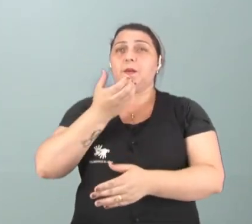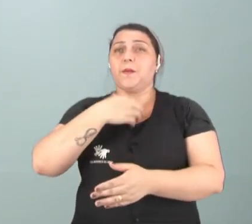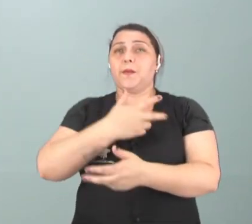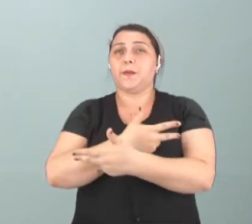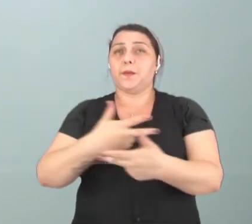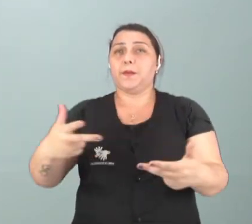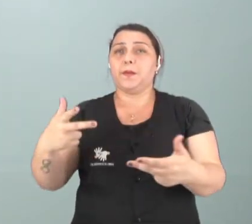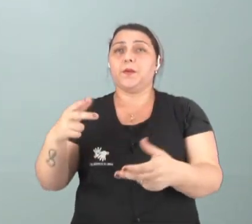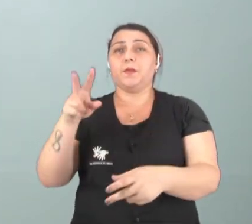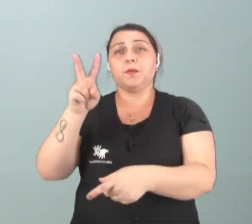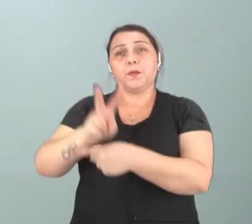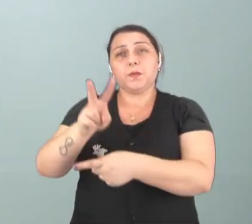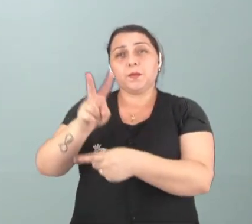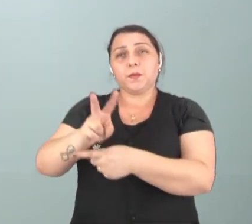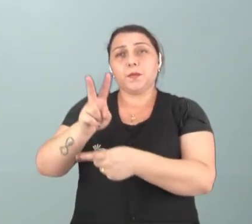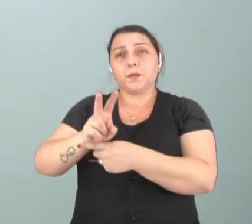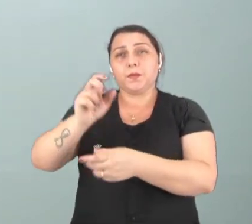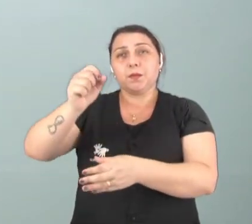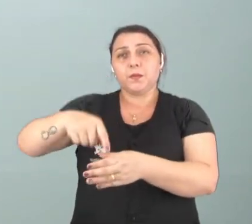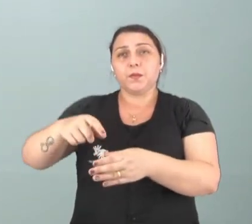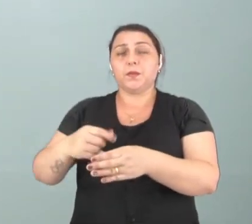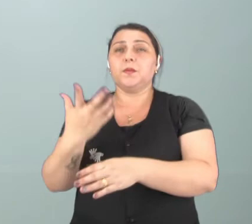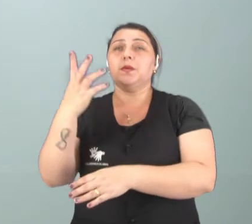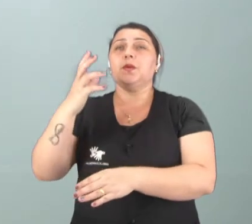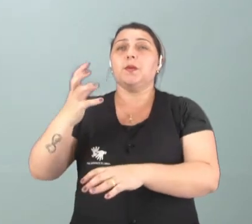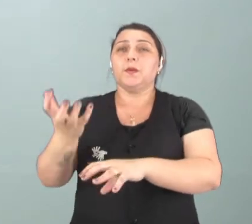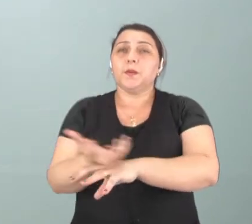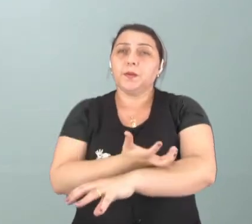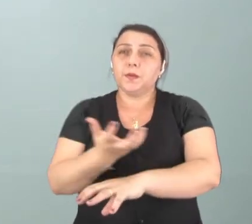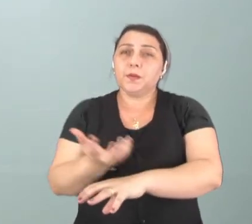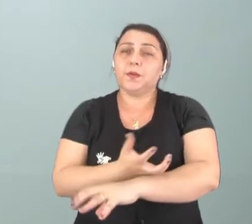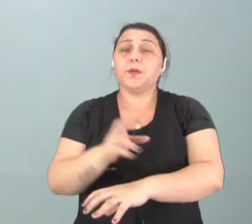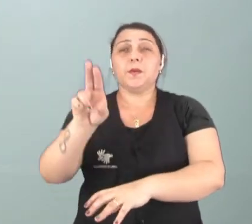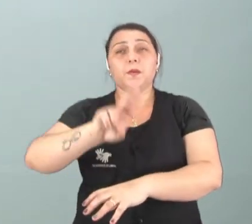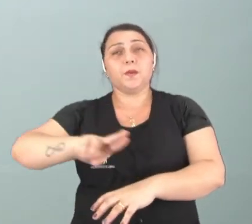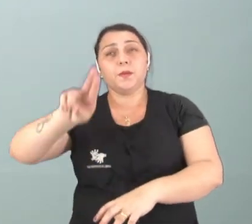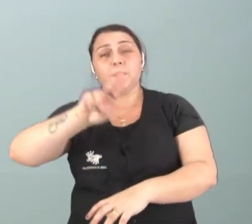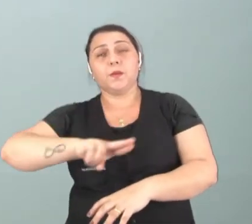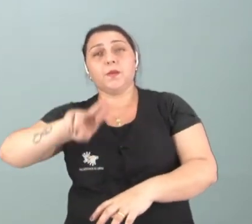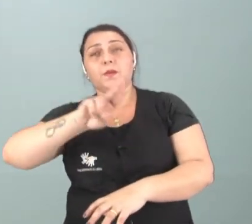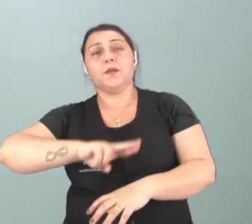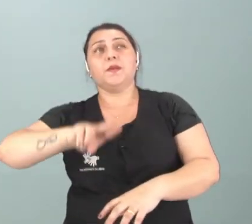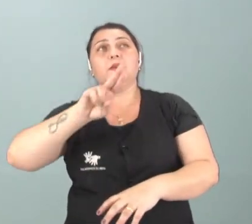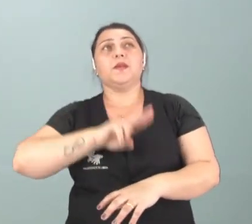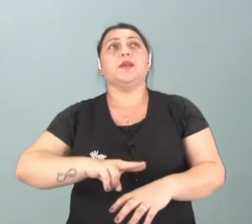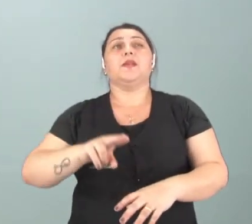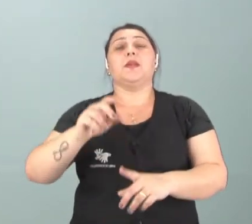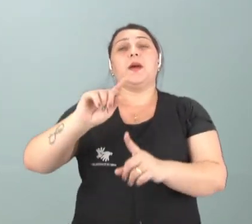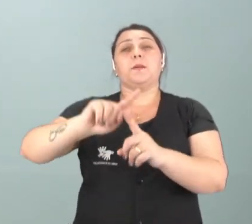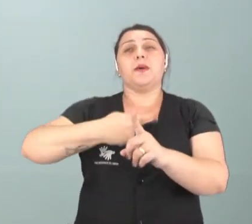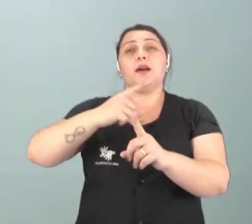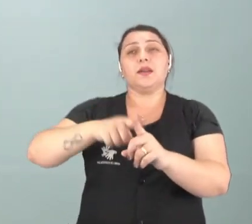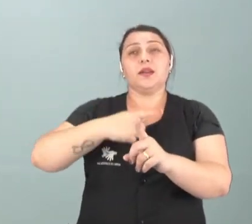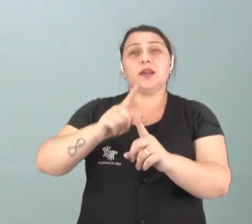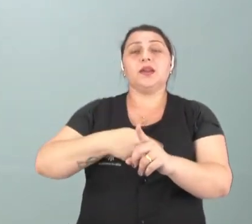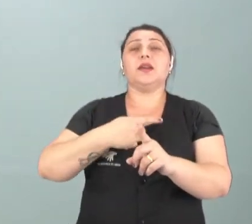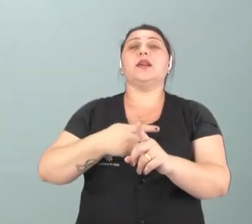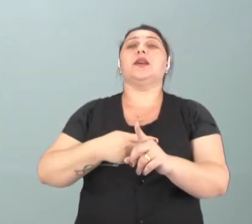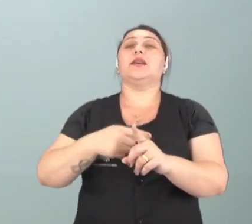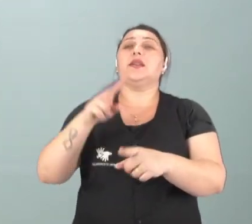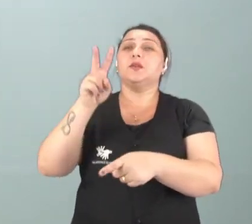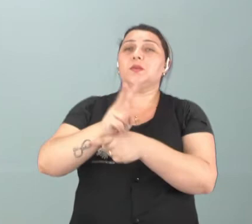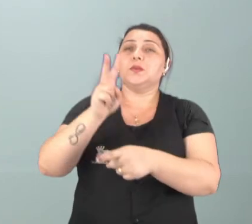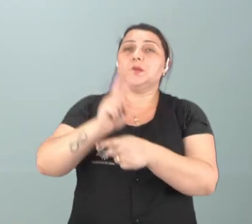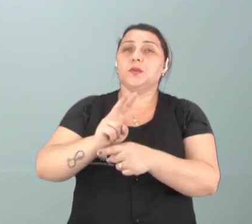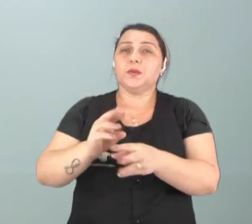sempre estou cultivando, eu cultivo horta, né, utilizo restos de banana, casca de banana, eu faço